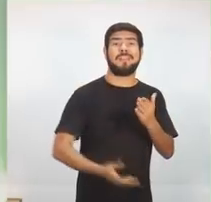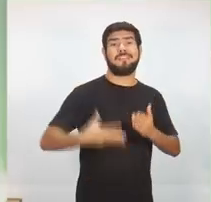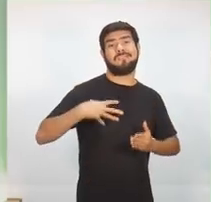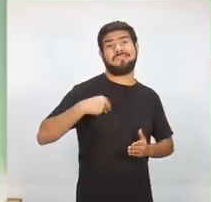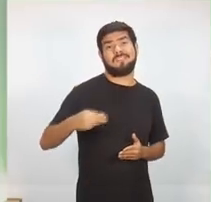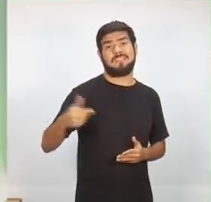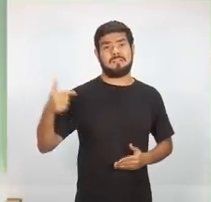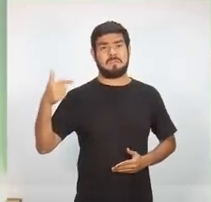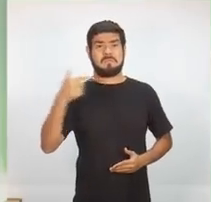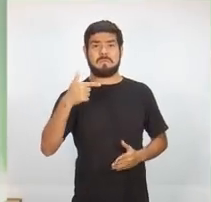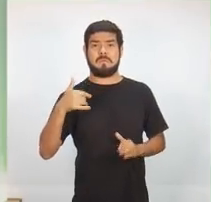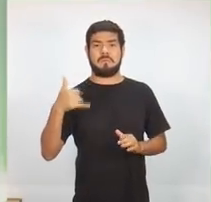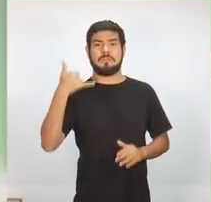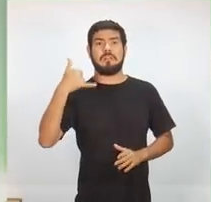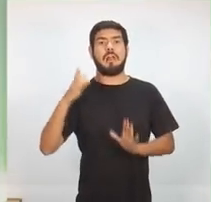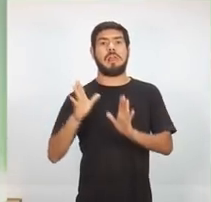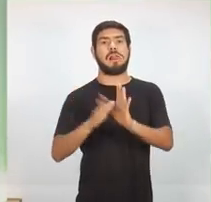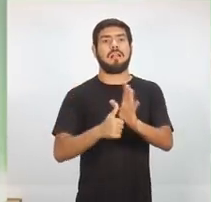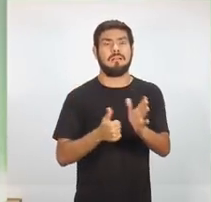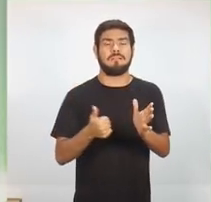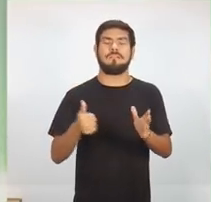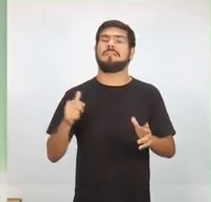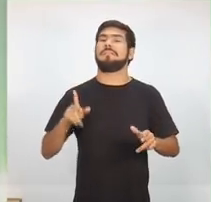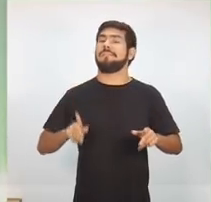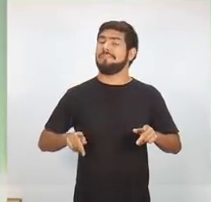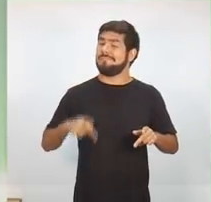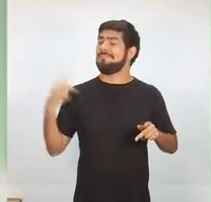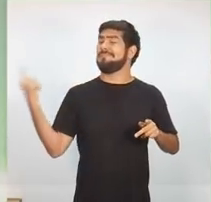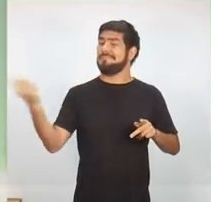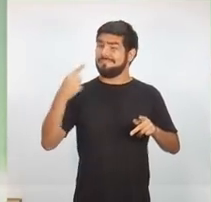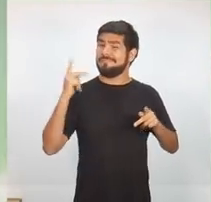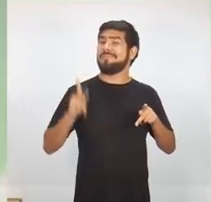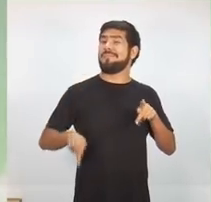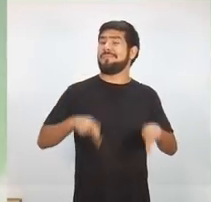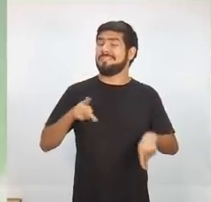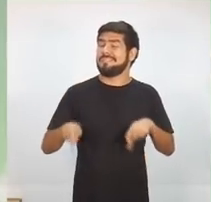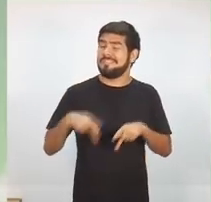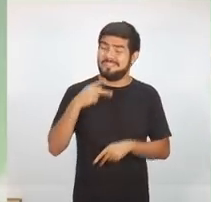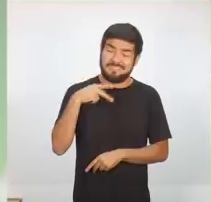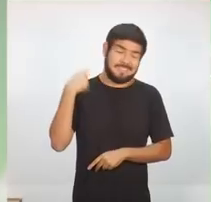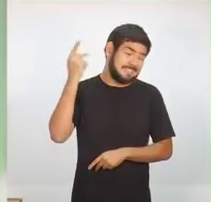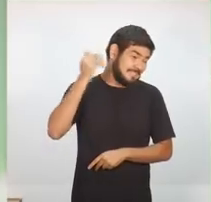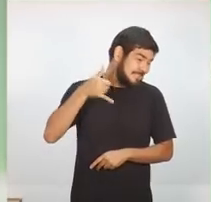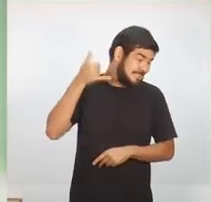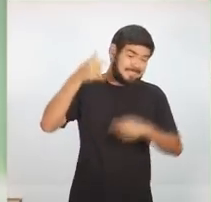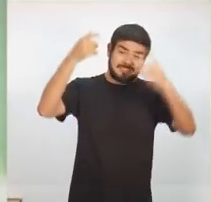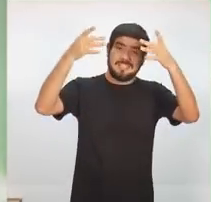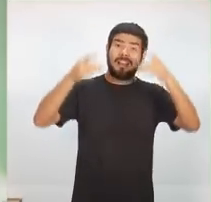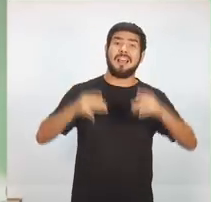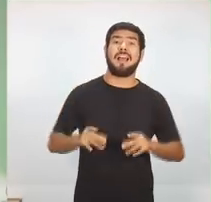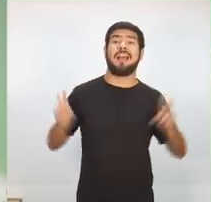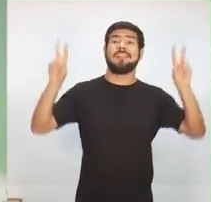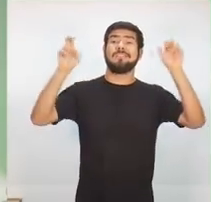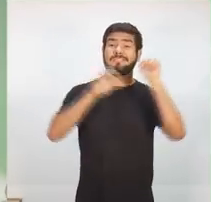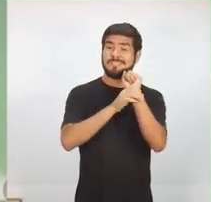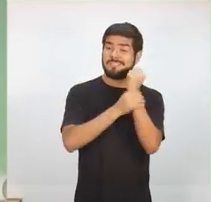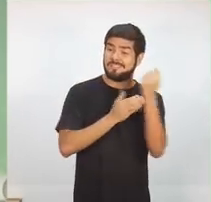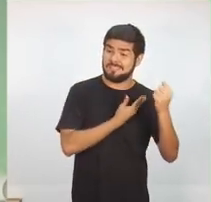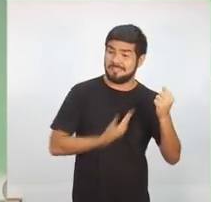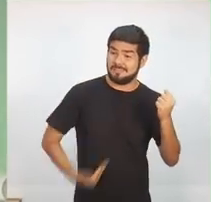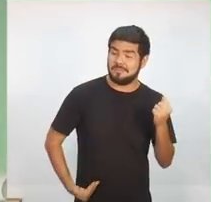causa de um aparelho celular. Toda a população tem falado sobre segurança pública e a gente preparou uma reportagem